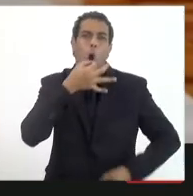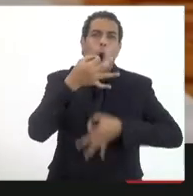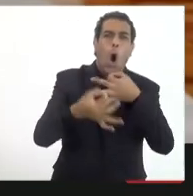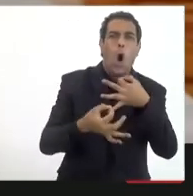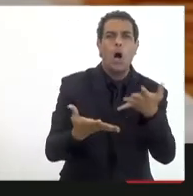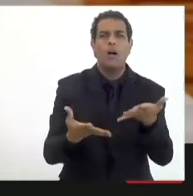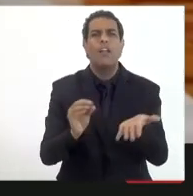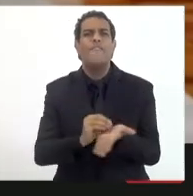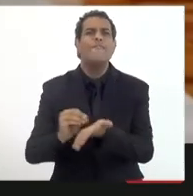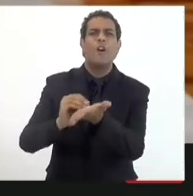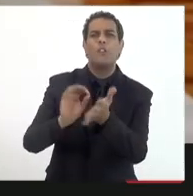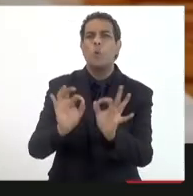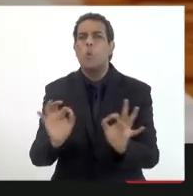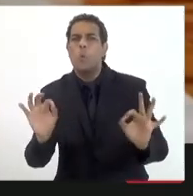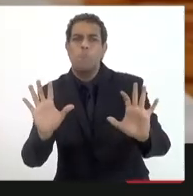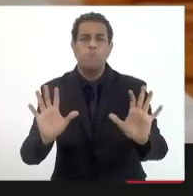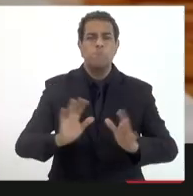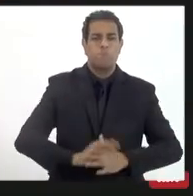eu acho que foi até